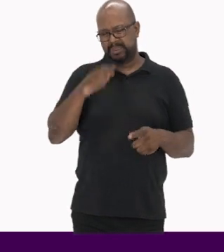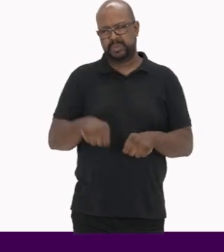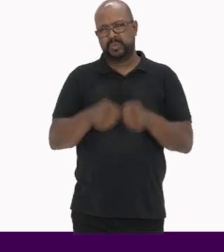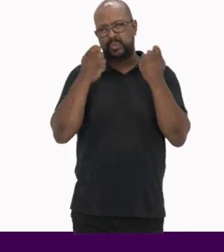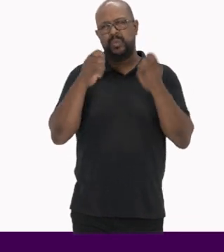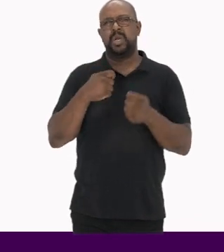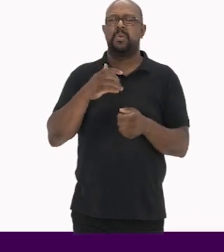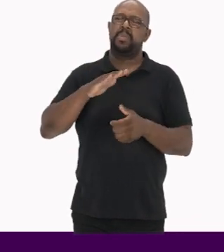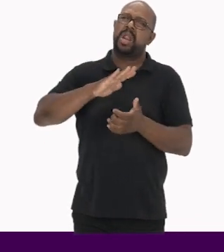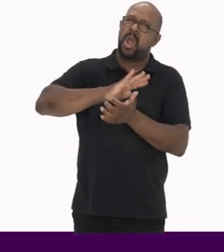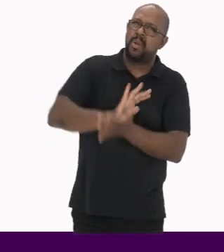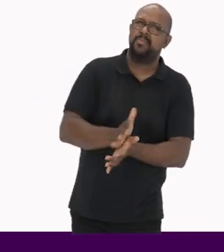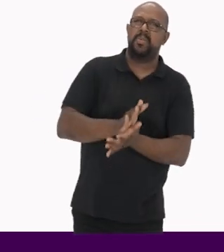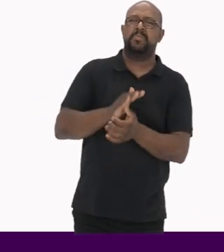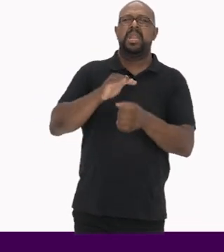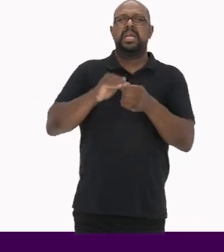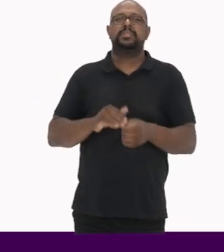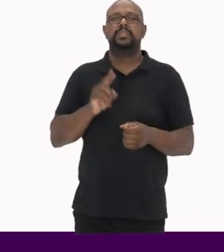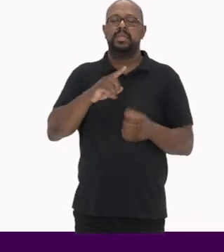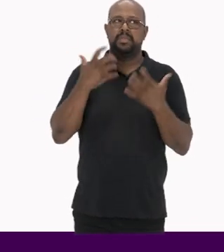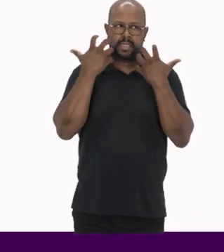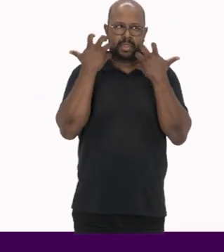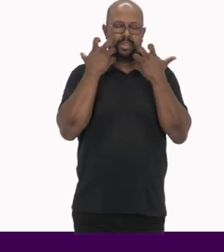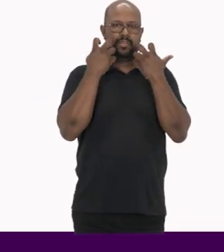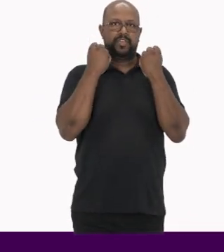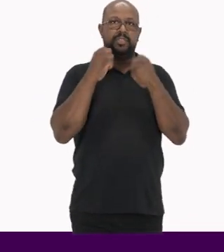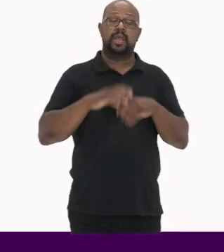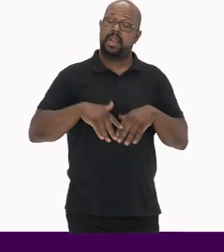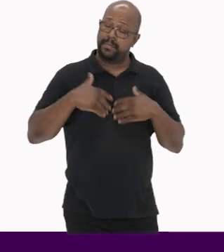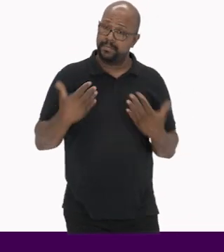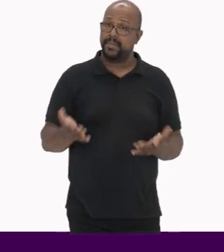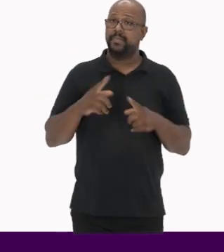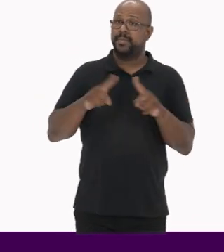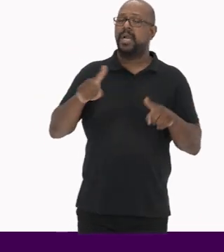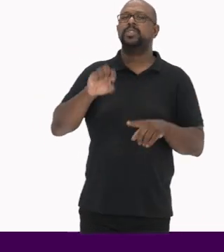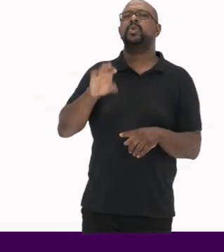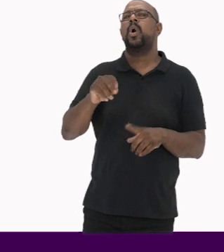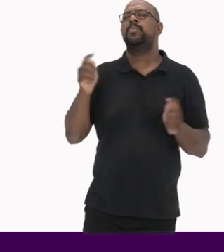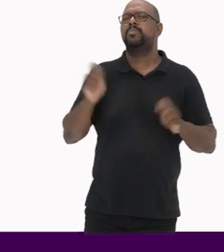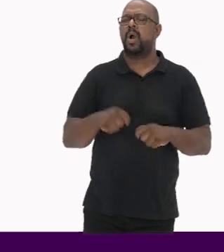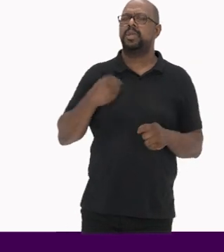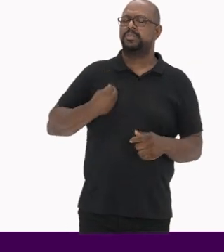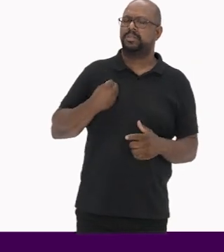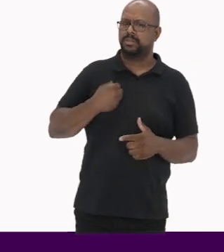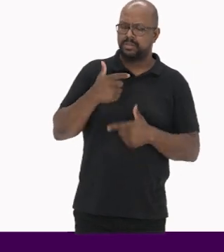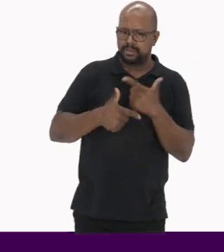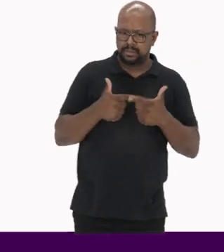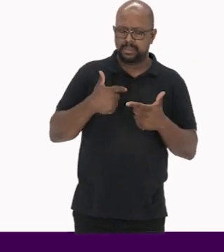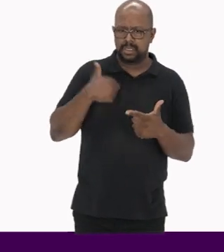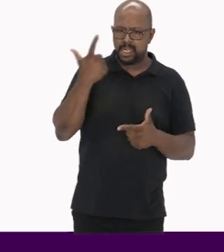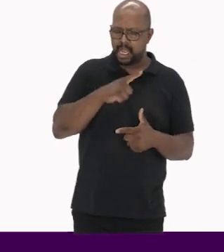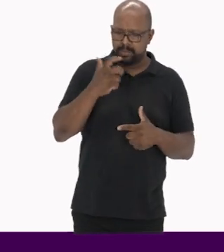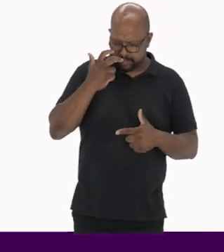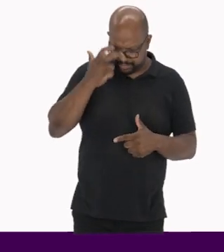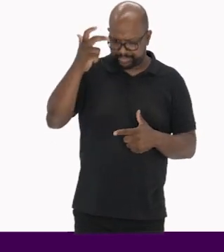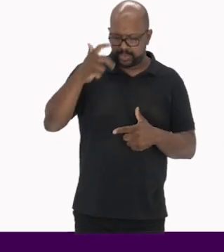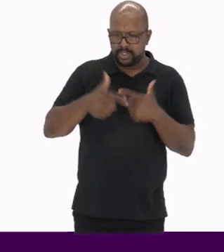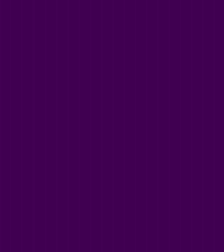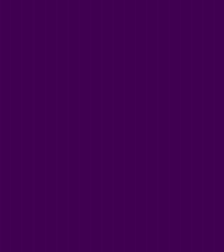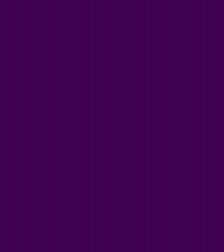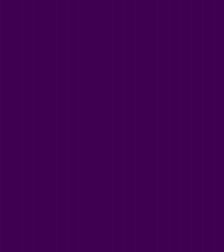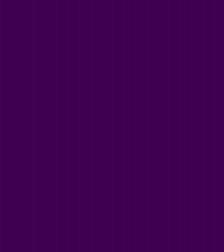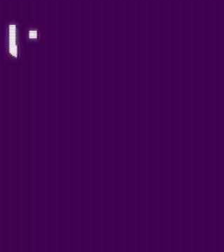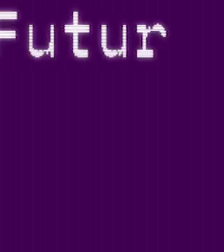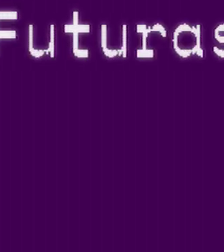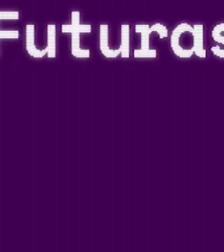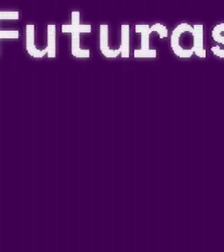precariedade, humilhação Nem situações vergonhosas Mas de como podem sobreviver de seus ofícios, saberes e trabalhos